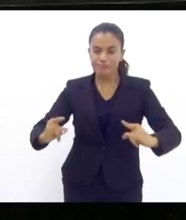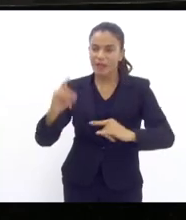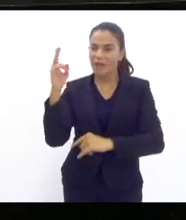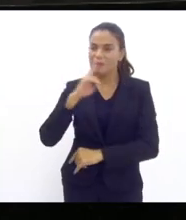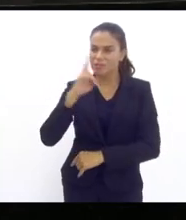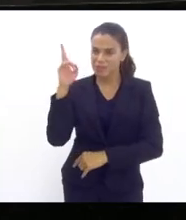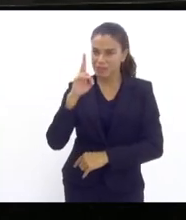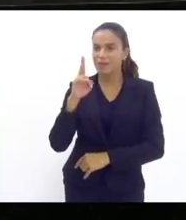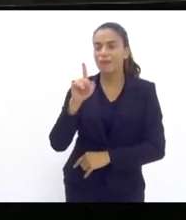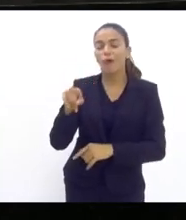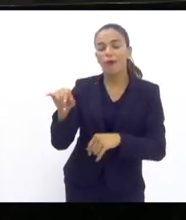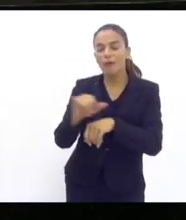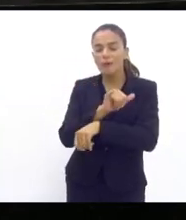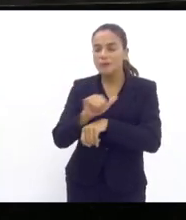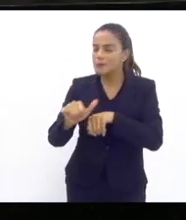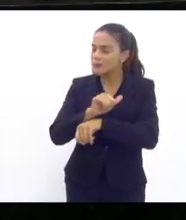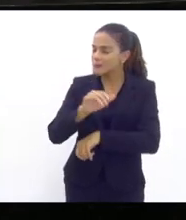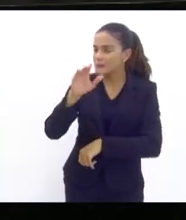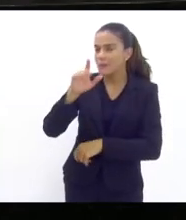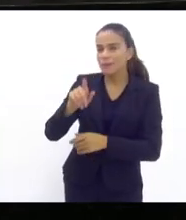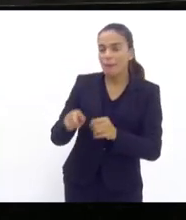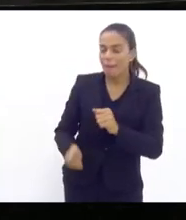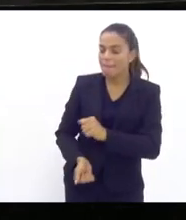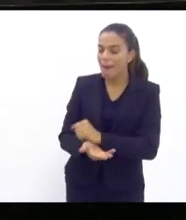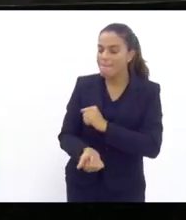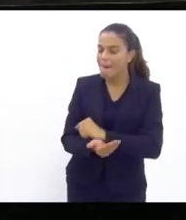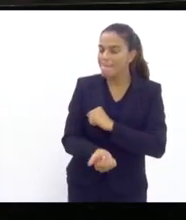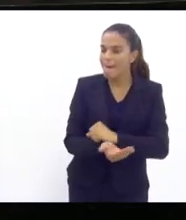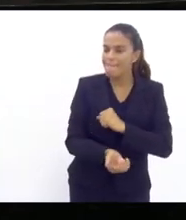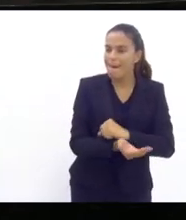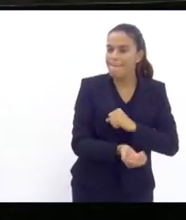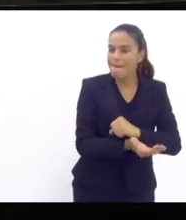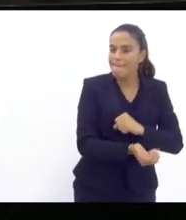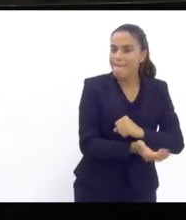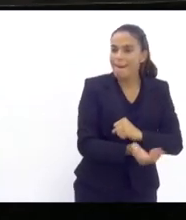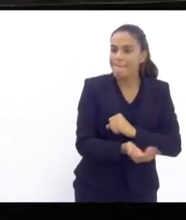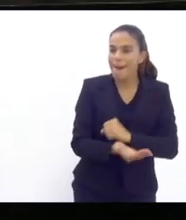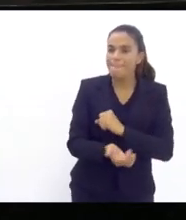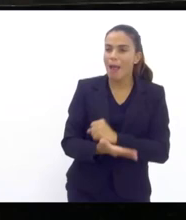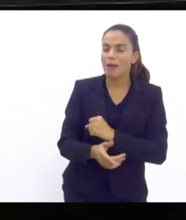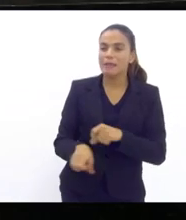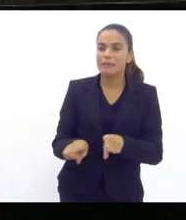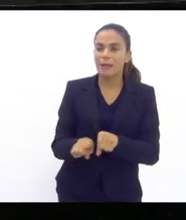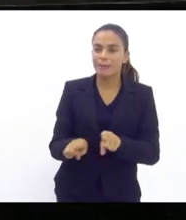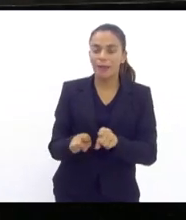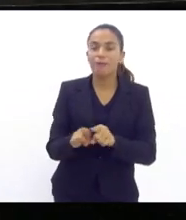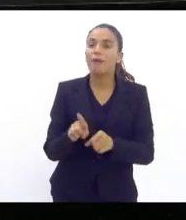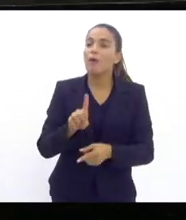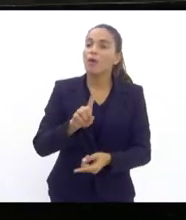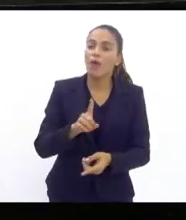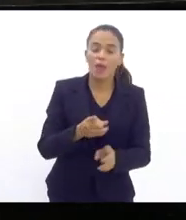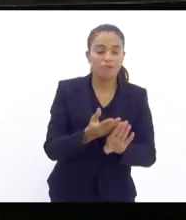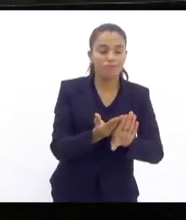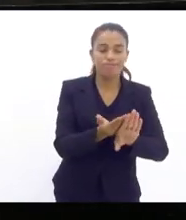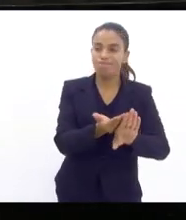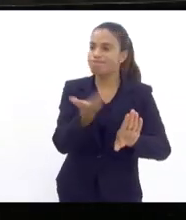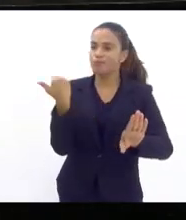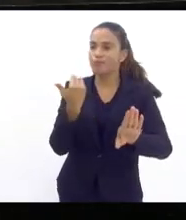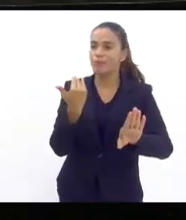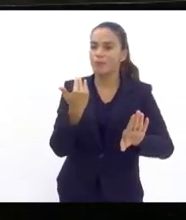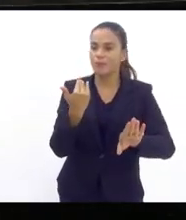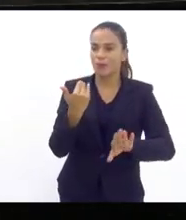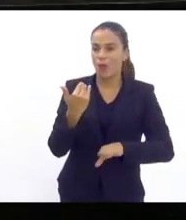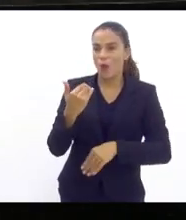instrumento de corrupção e que acarretou o afastamento do governador Wilson